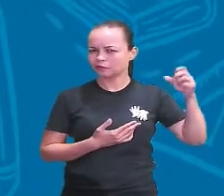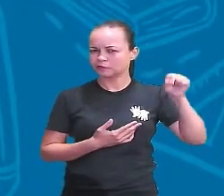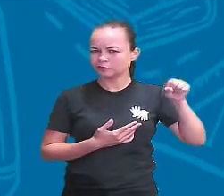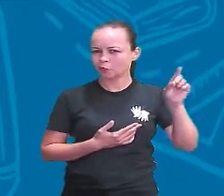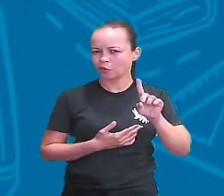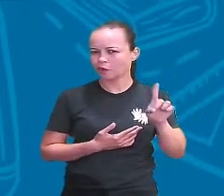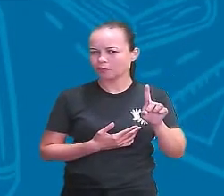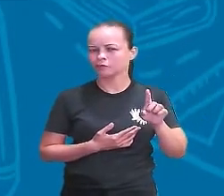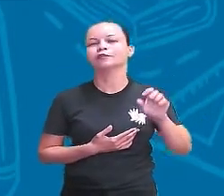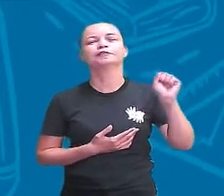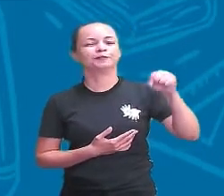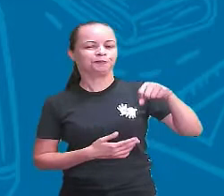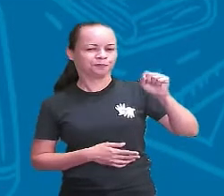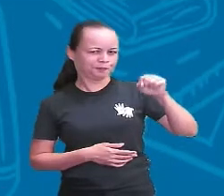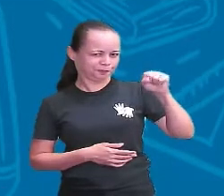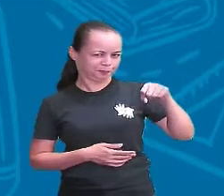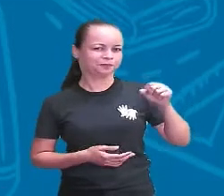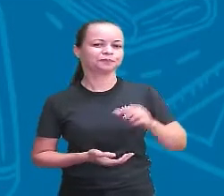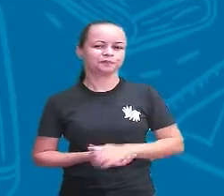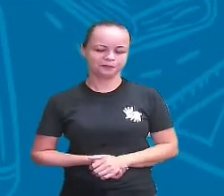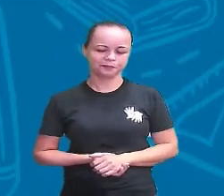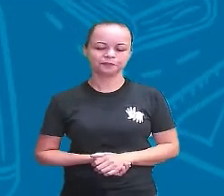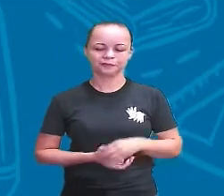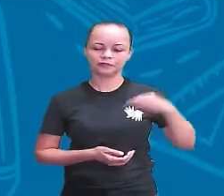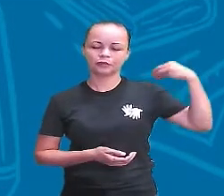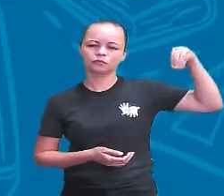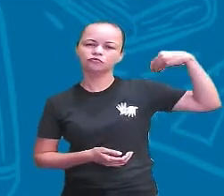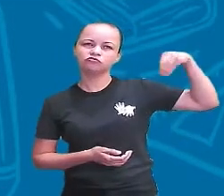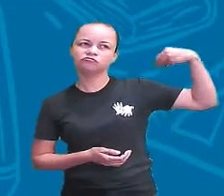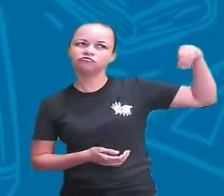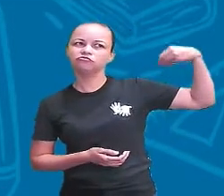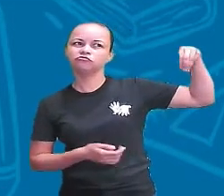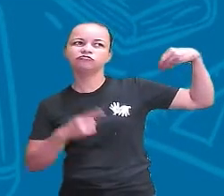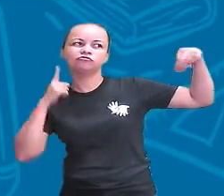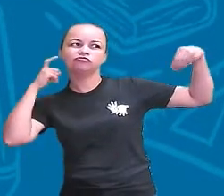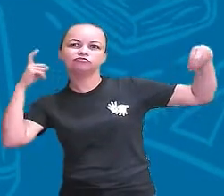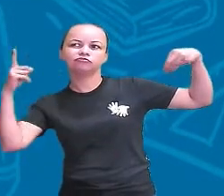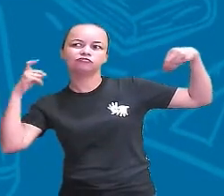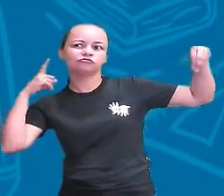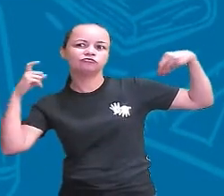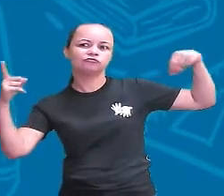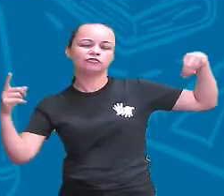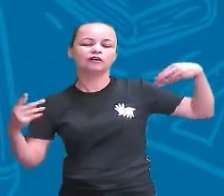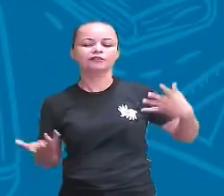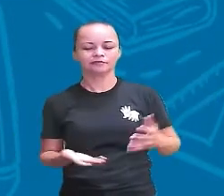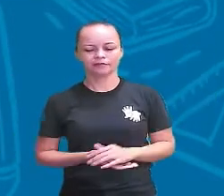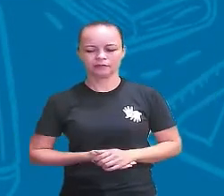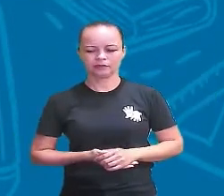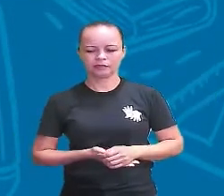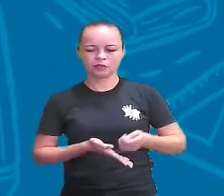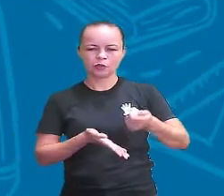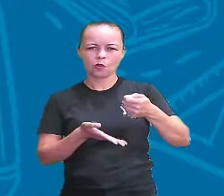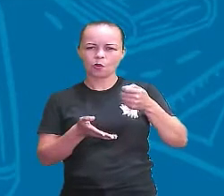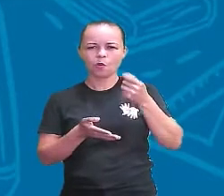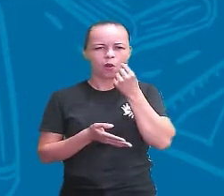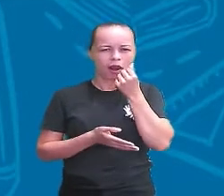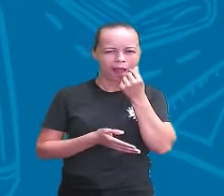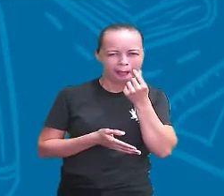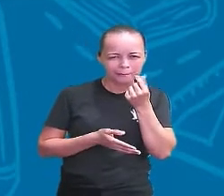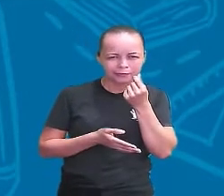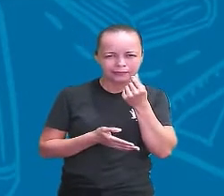Sim, né? O sino emite som e a gente consegue escutar através do ouvido O lápis ele emite um som?